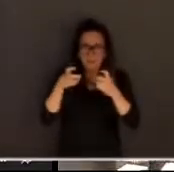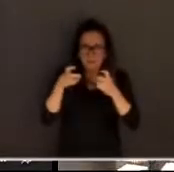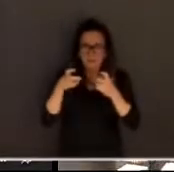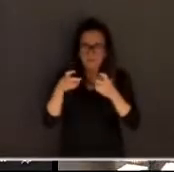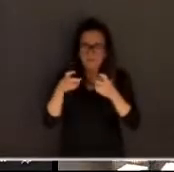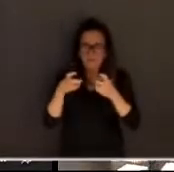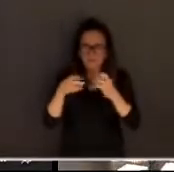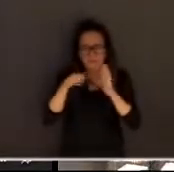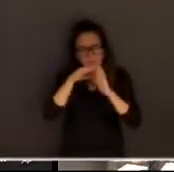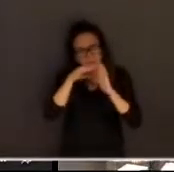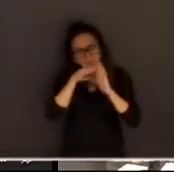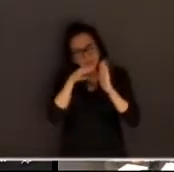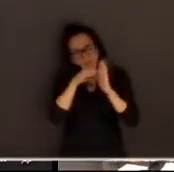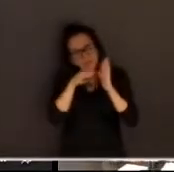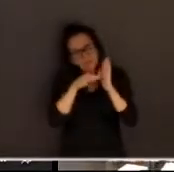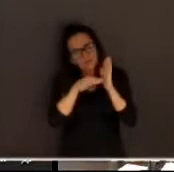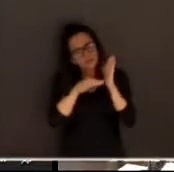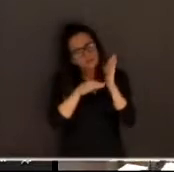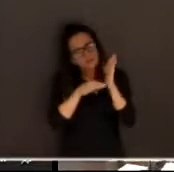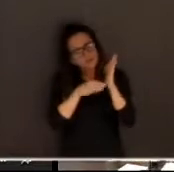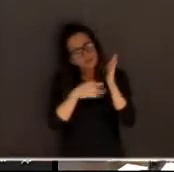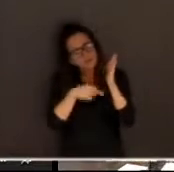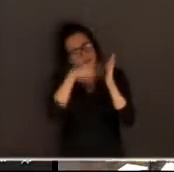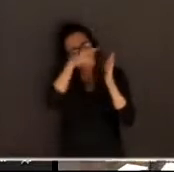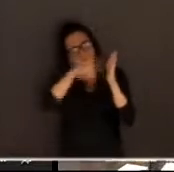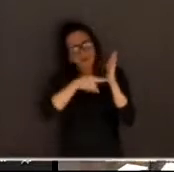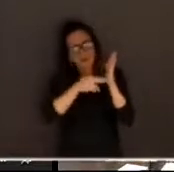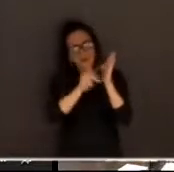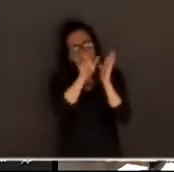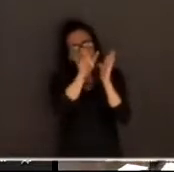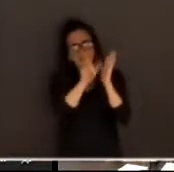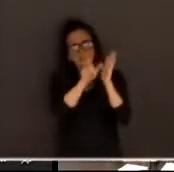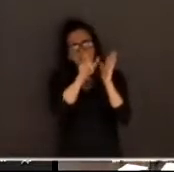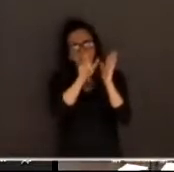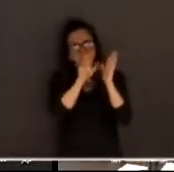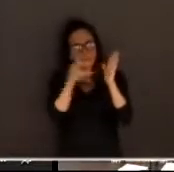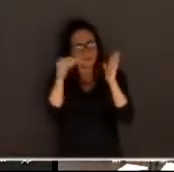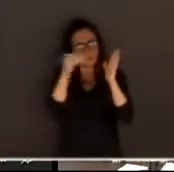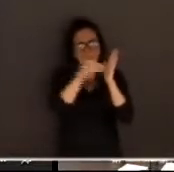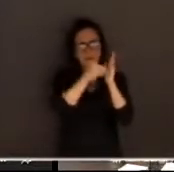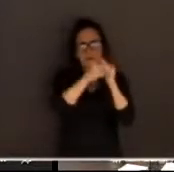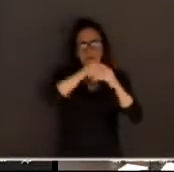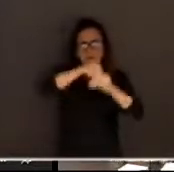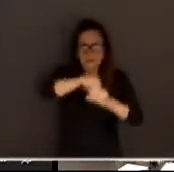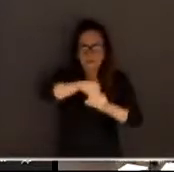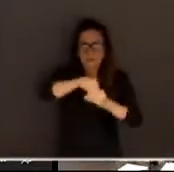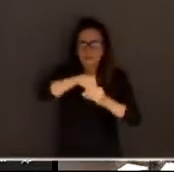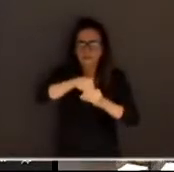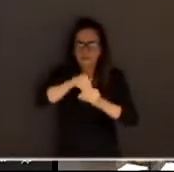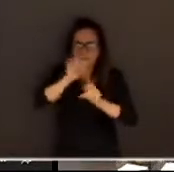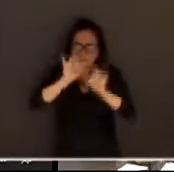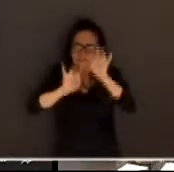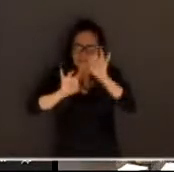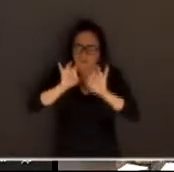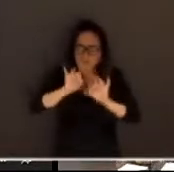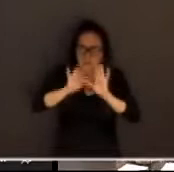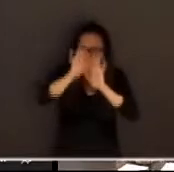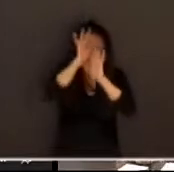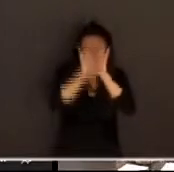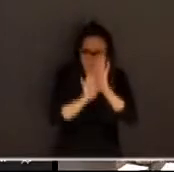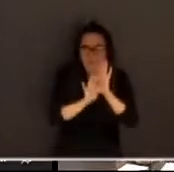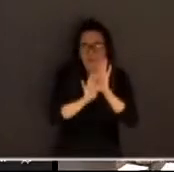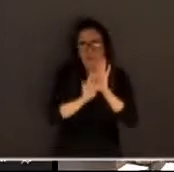normas e as normas são feitas de palavras e existem palavras especialíssimas num texto de lei